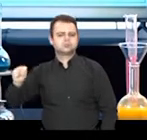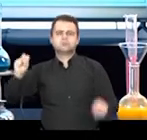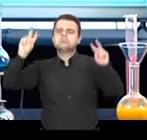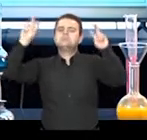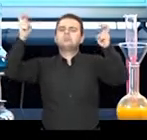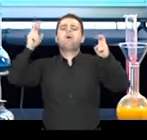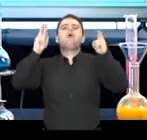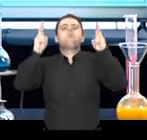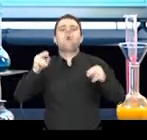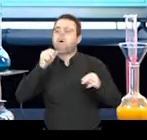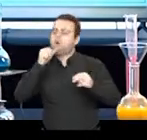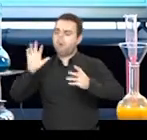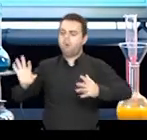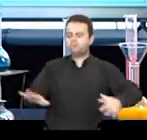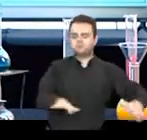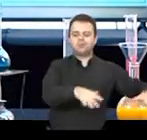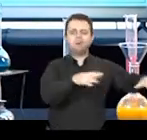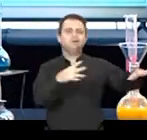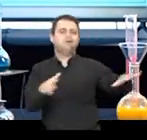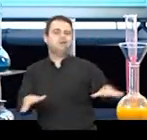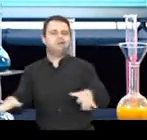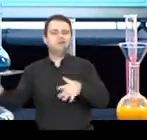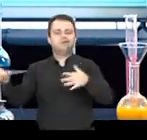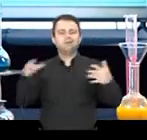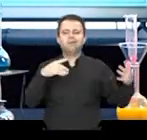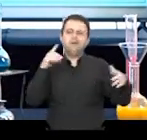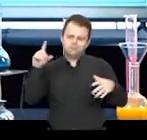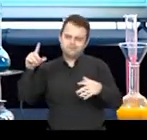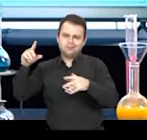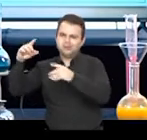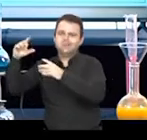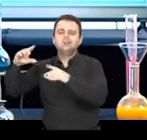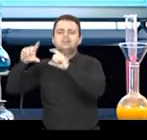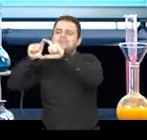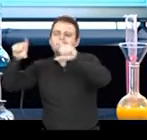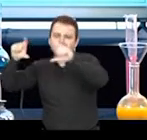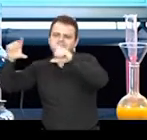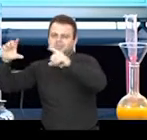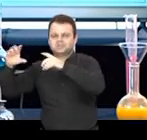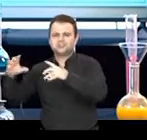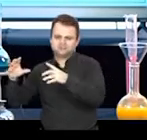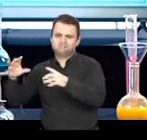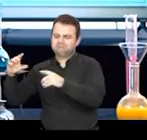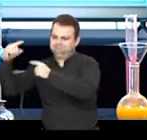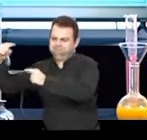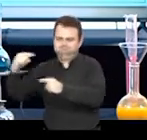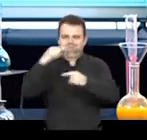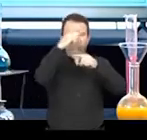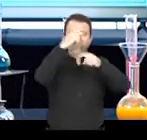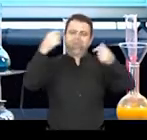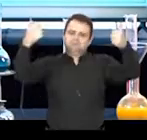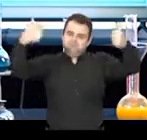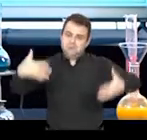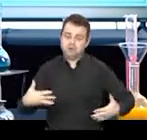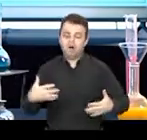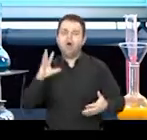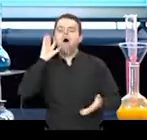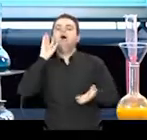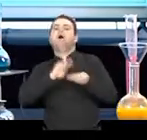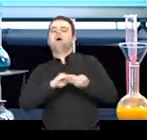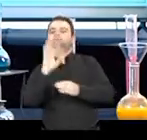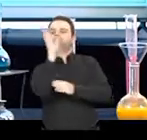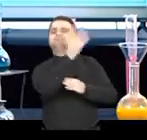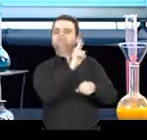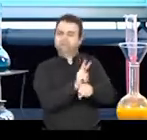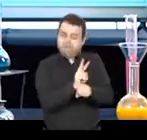Como Uma Onda. Aqui, eu vou trazer alguns trechos para vocês verem como é importante você cuidar do meio ambiente